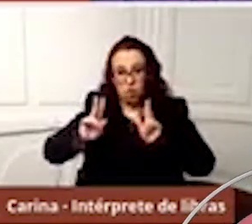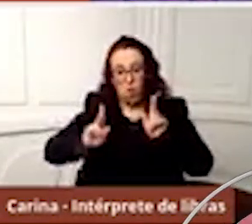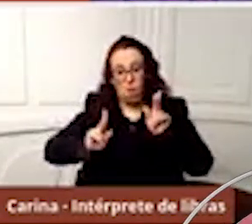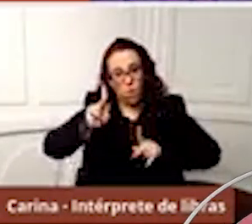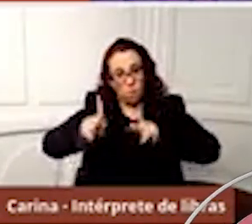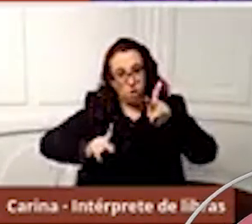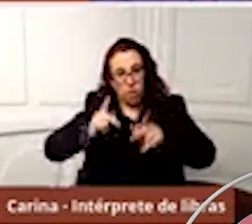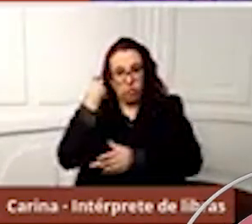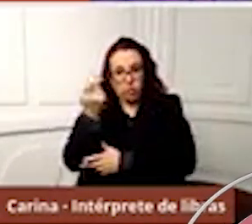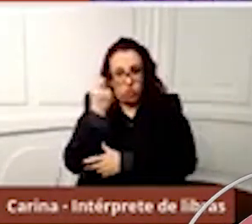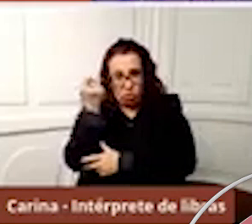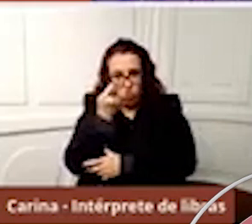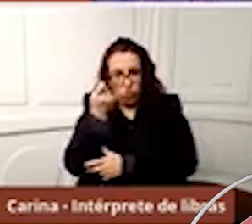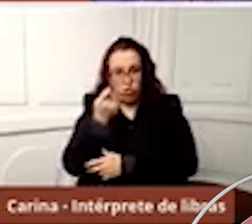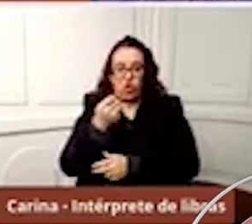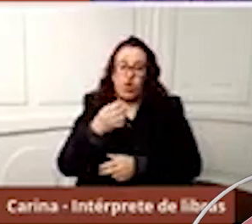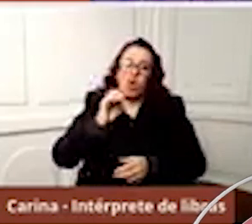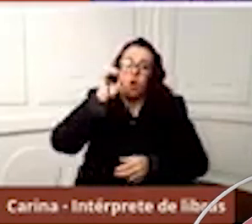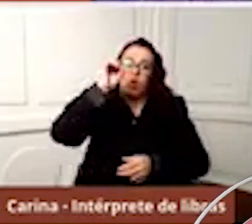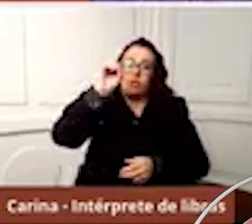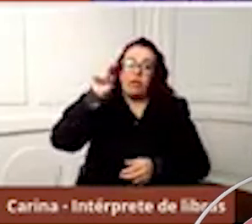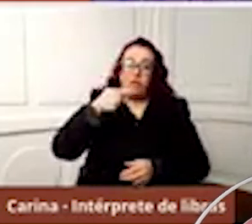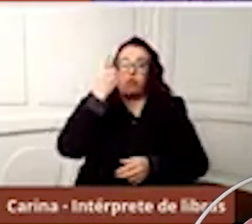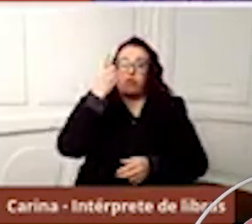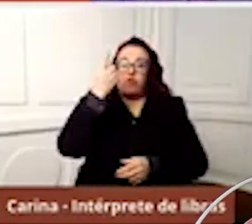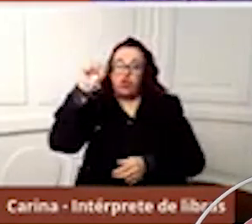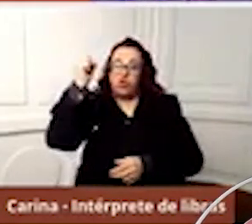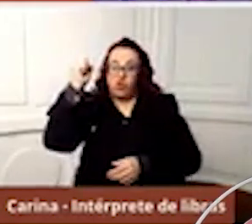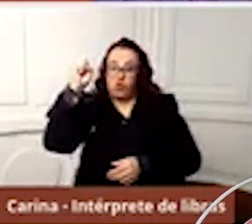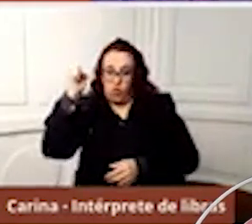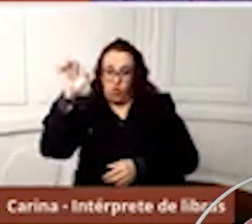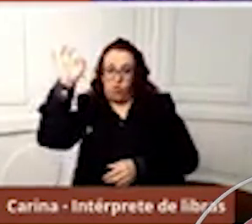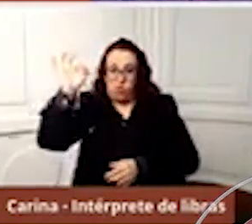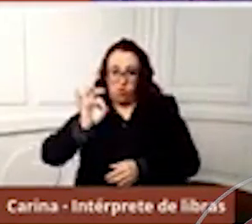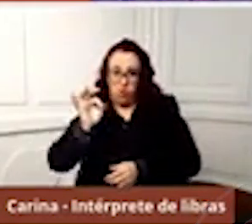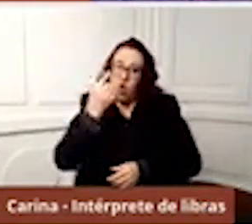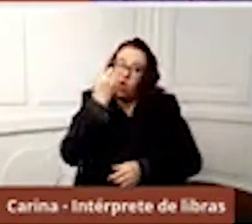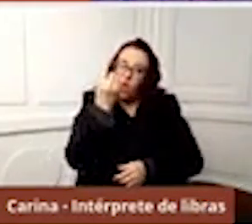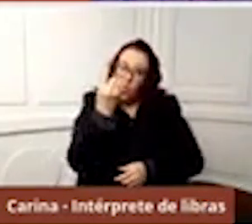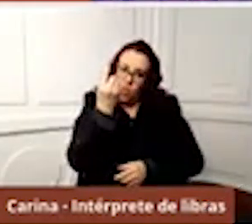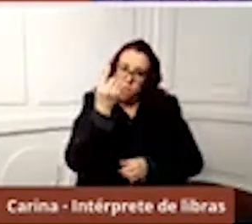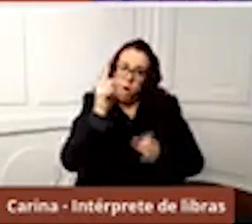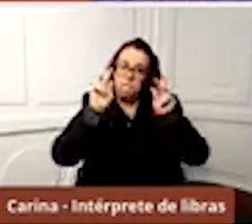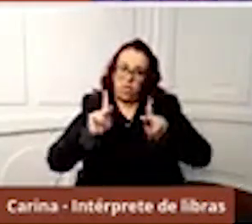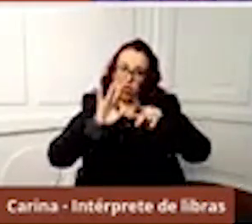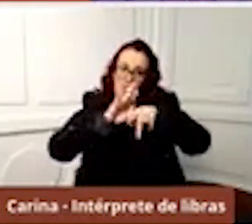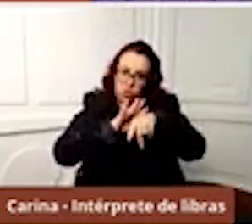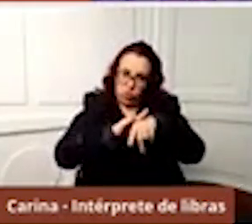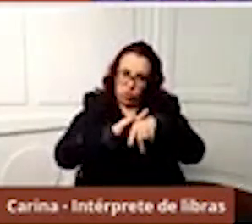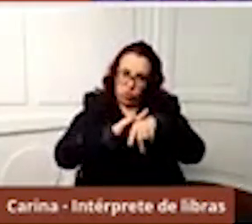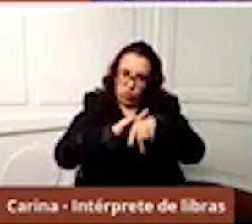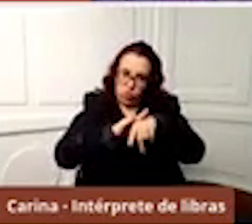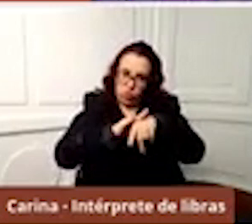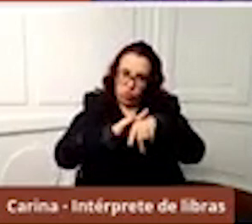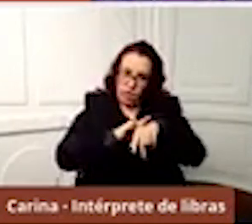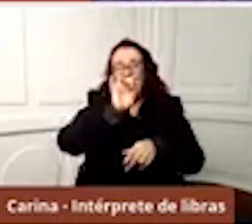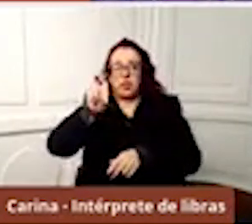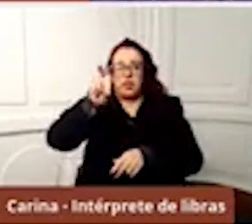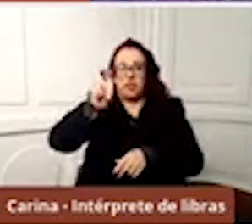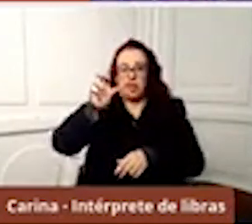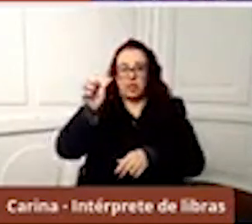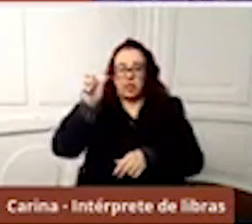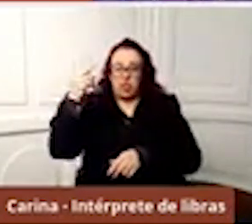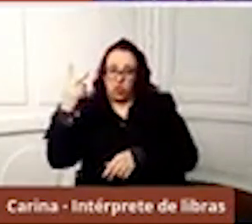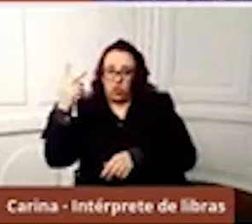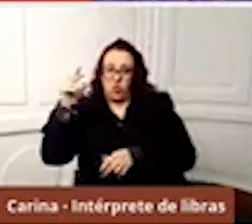,18%, ou seja, um infectado a cada 562 habitantes, e uma estimativa